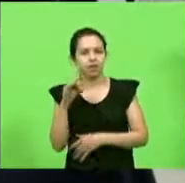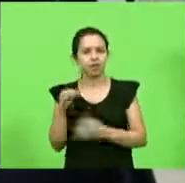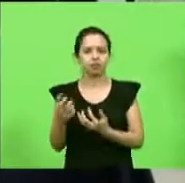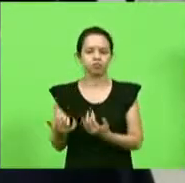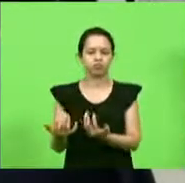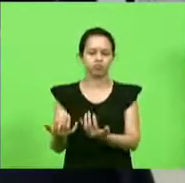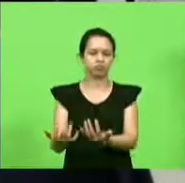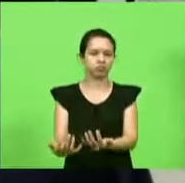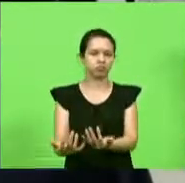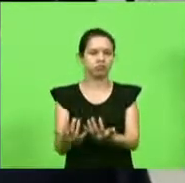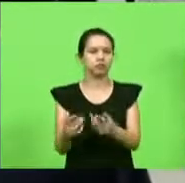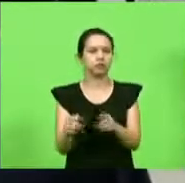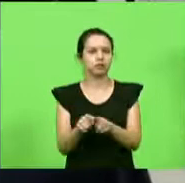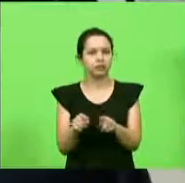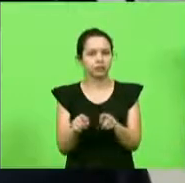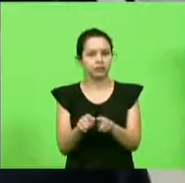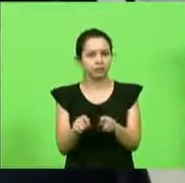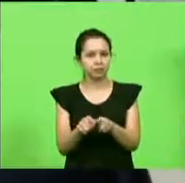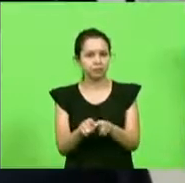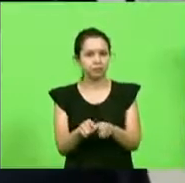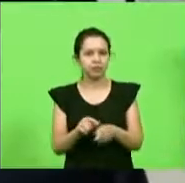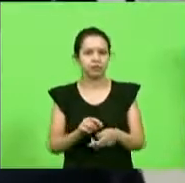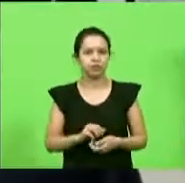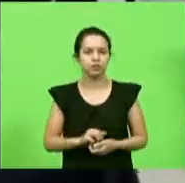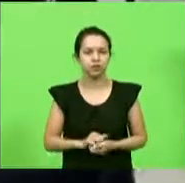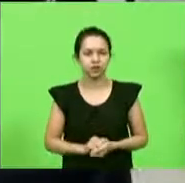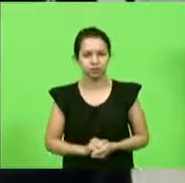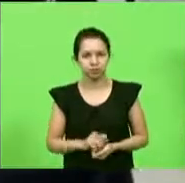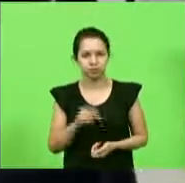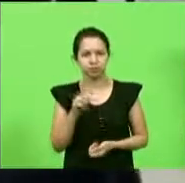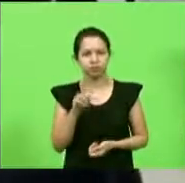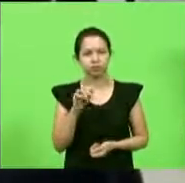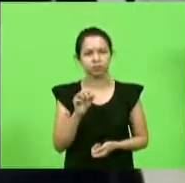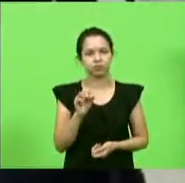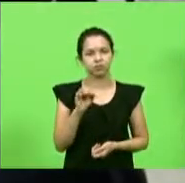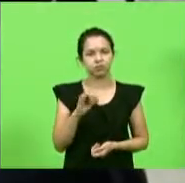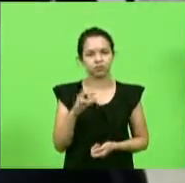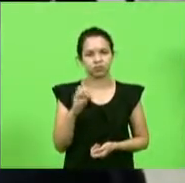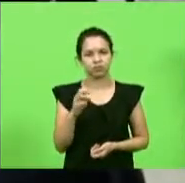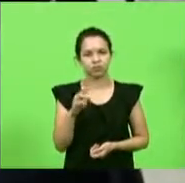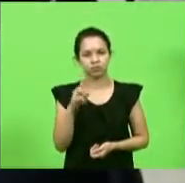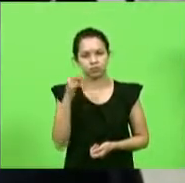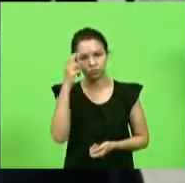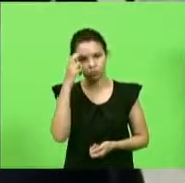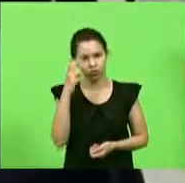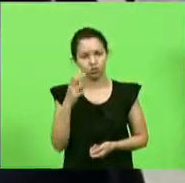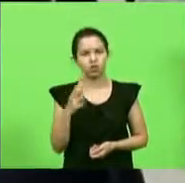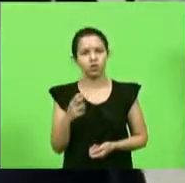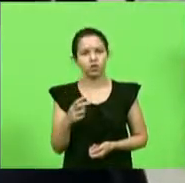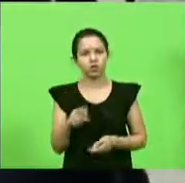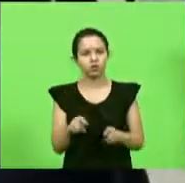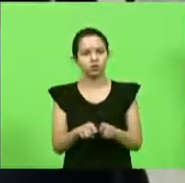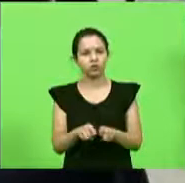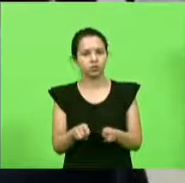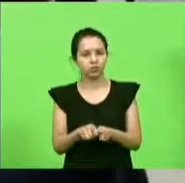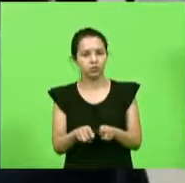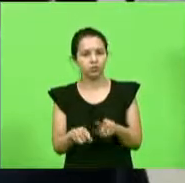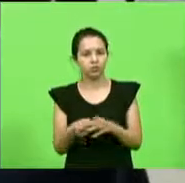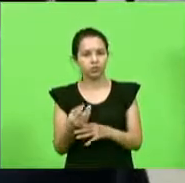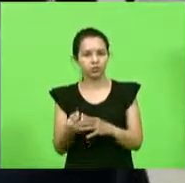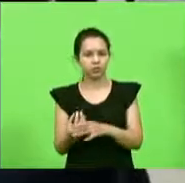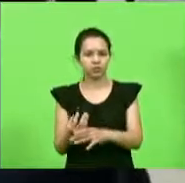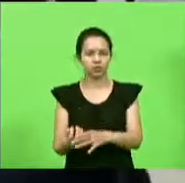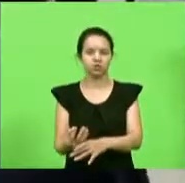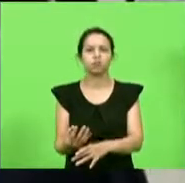a piscicultura que vem se desenvolvendo muito com a possibilidade de instalação na Cooper Juriti de uma produção